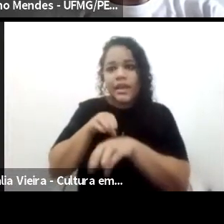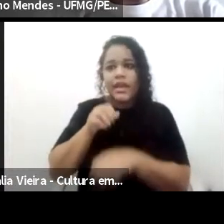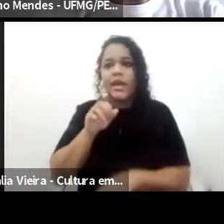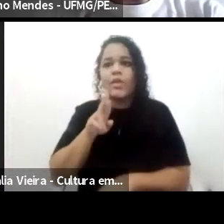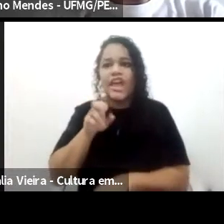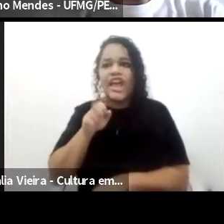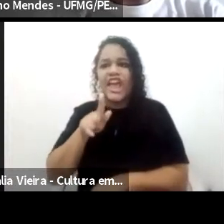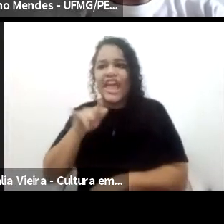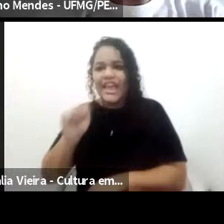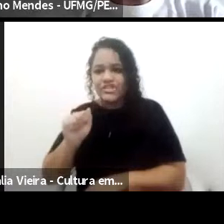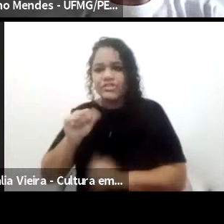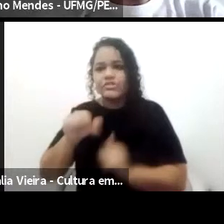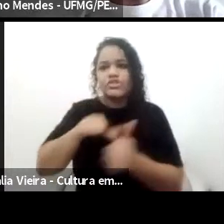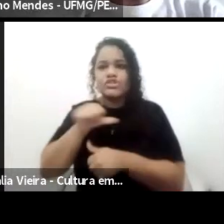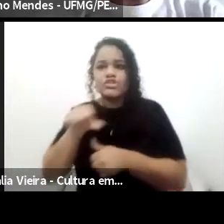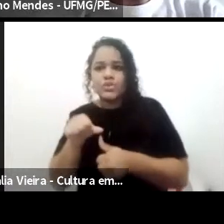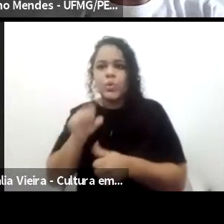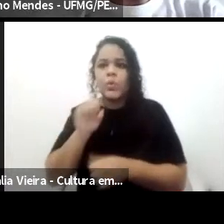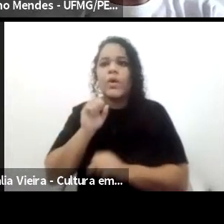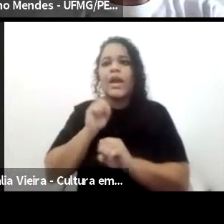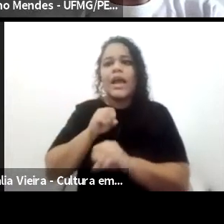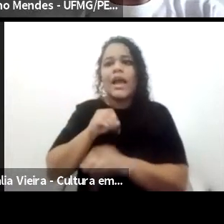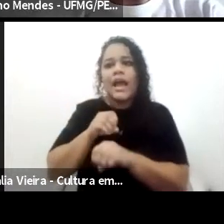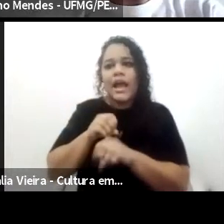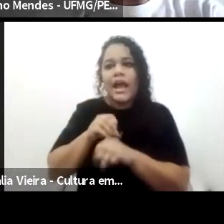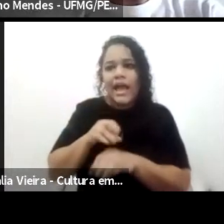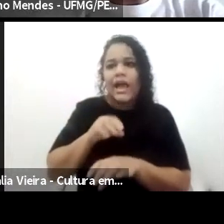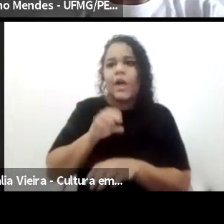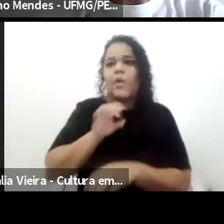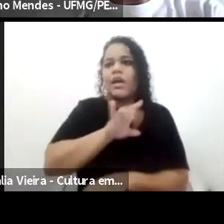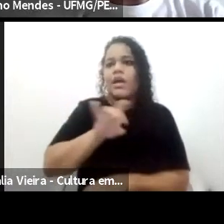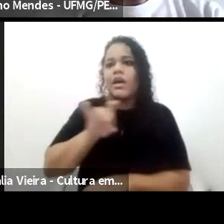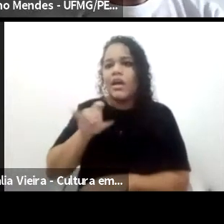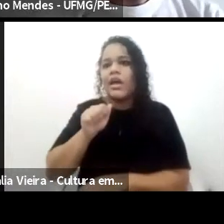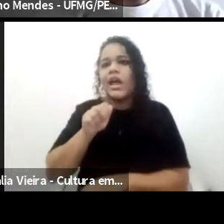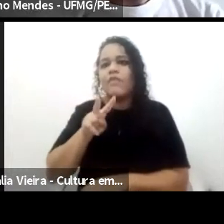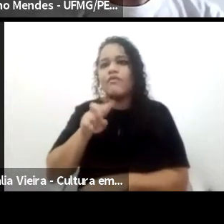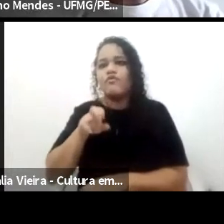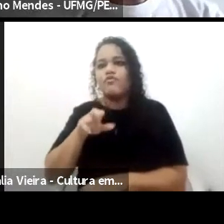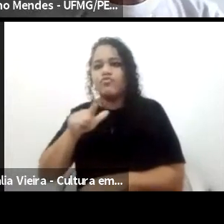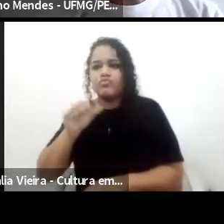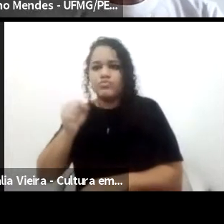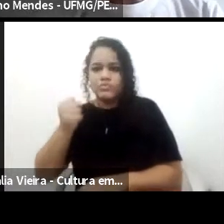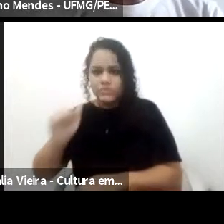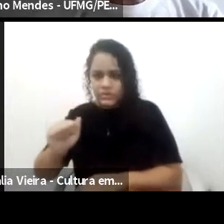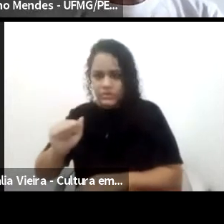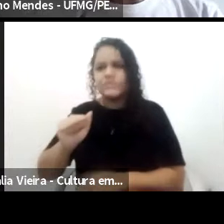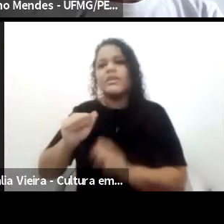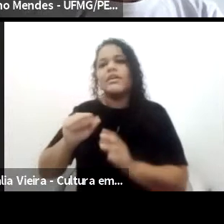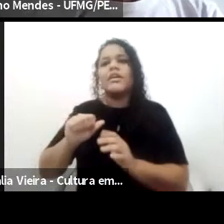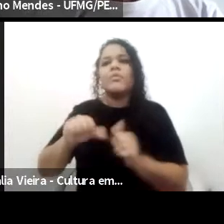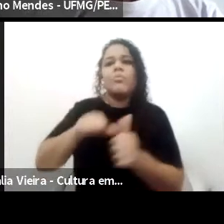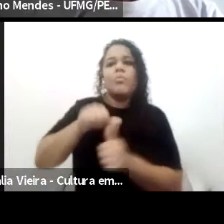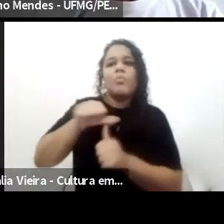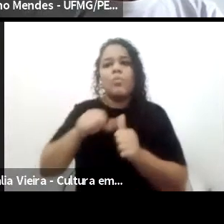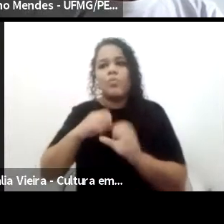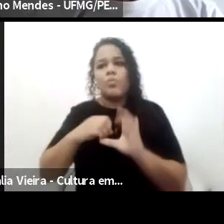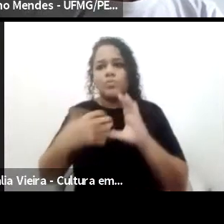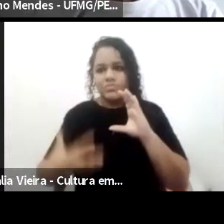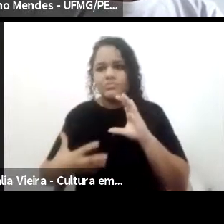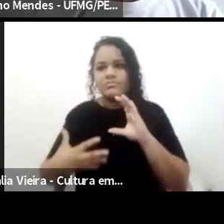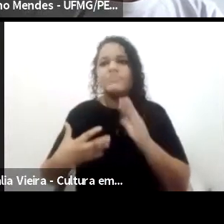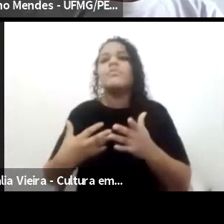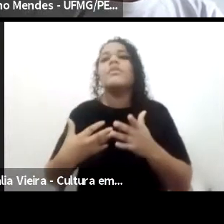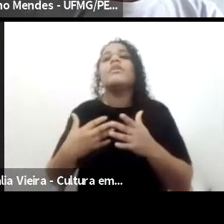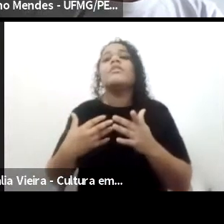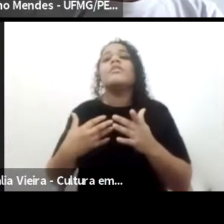abulsas, em 1822 elas são uma nova reconfiguração, mas que o ensino secundário em